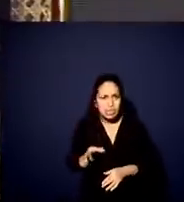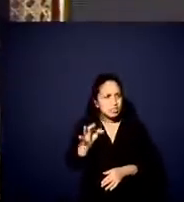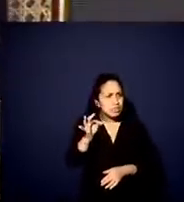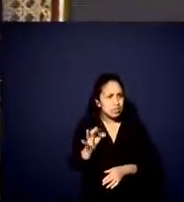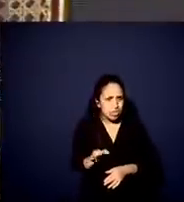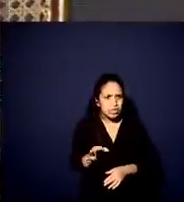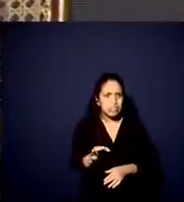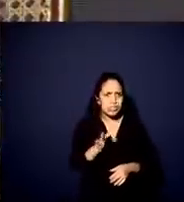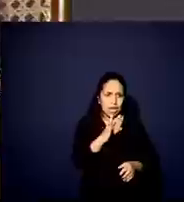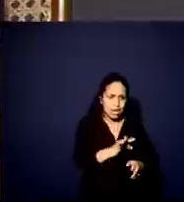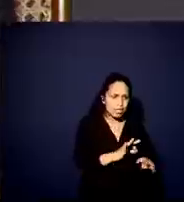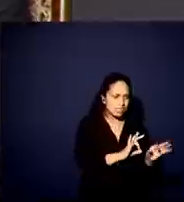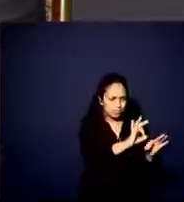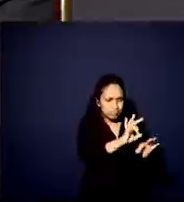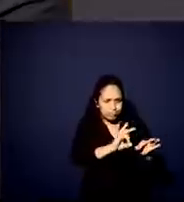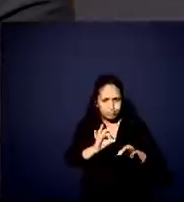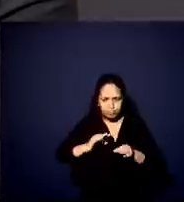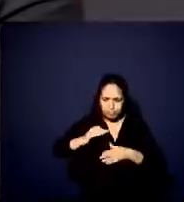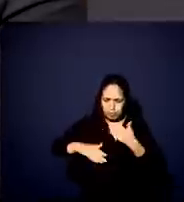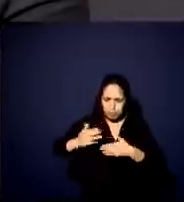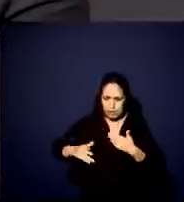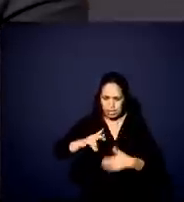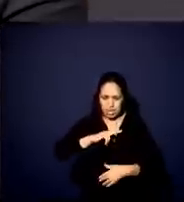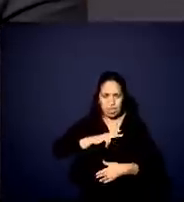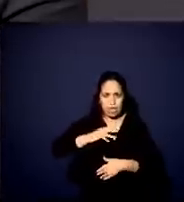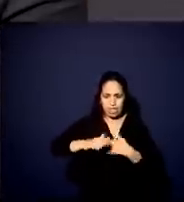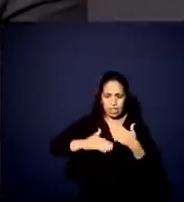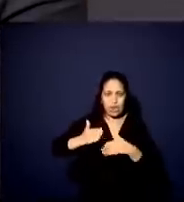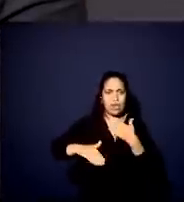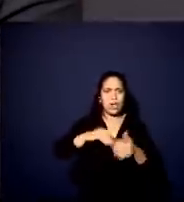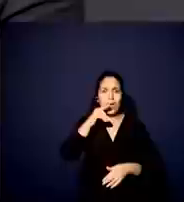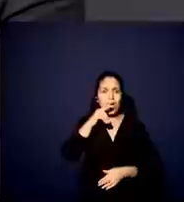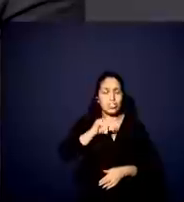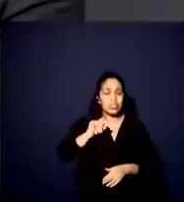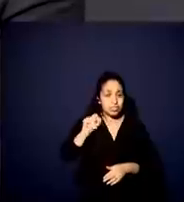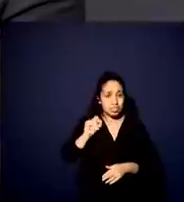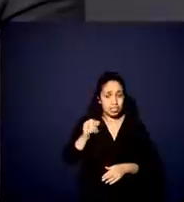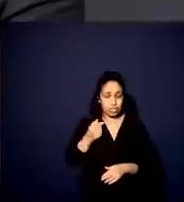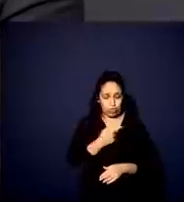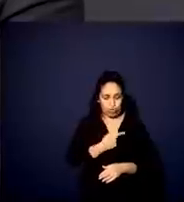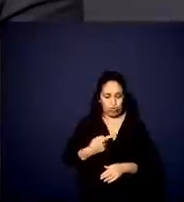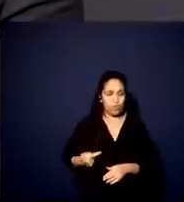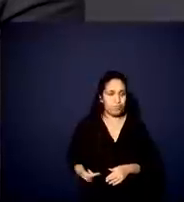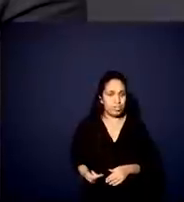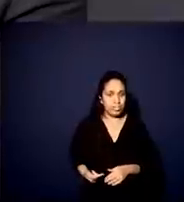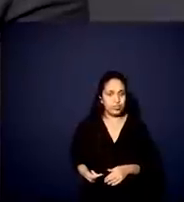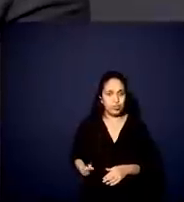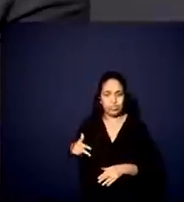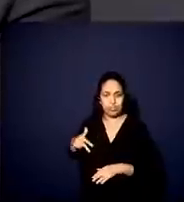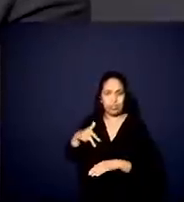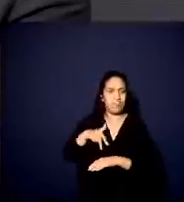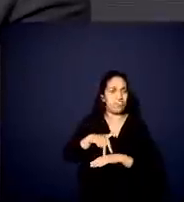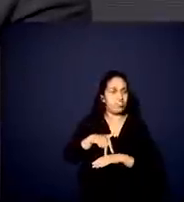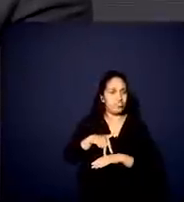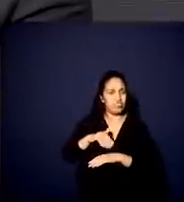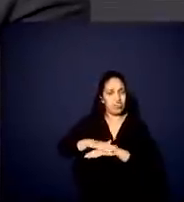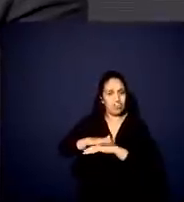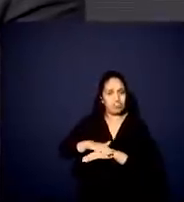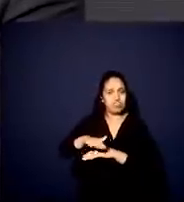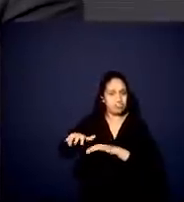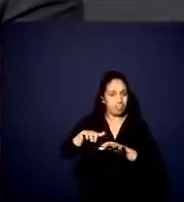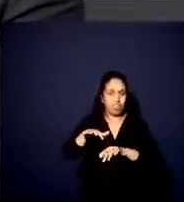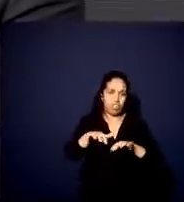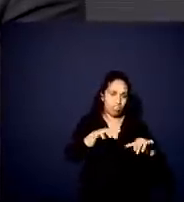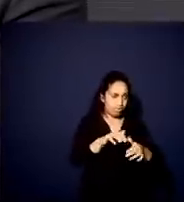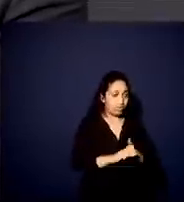essas reformas e as privatizações adiante o governador estar capitaneando esse processo. Então, diria assim, se a gente quer uma